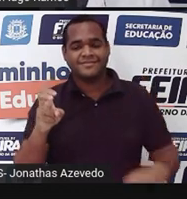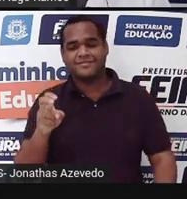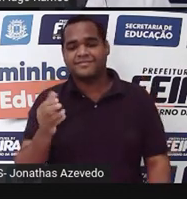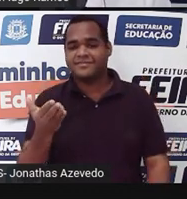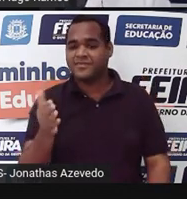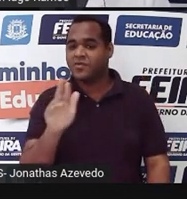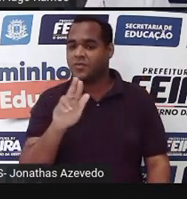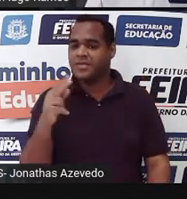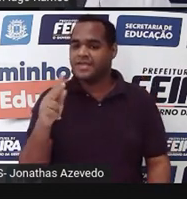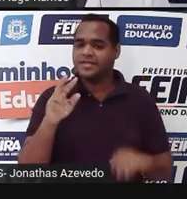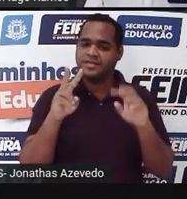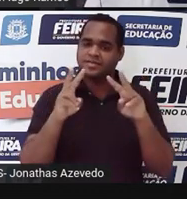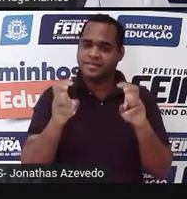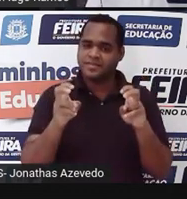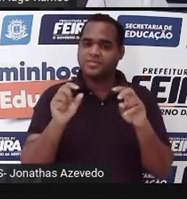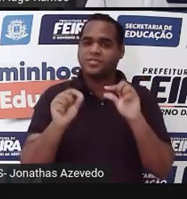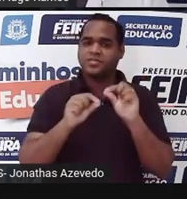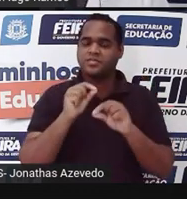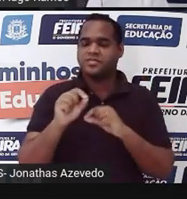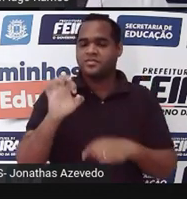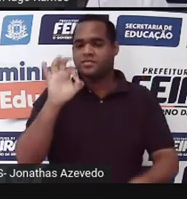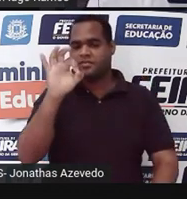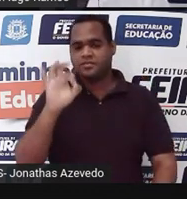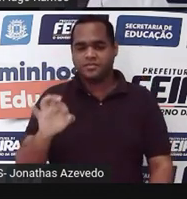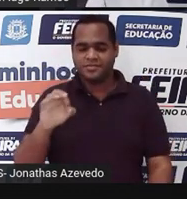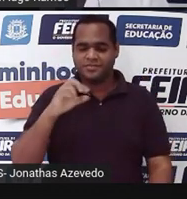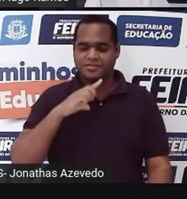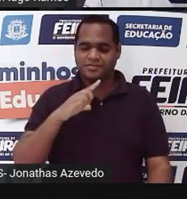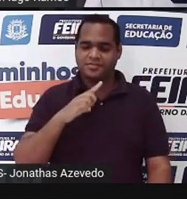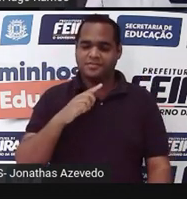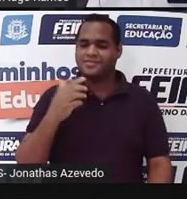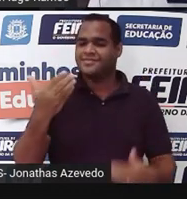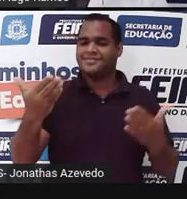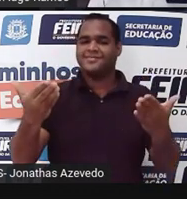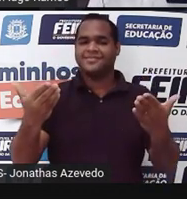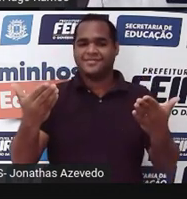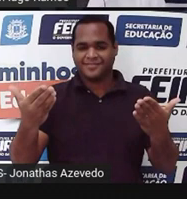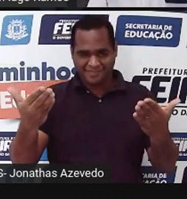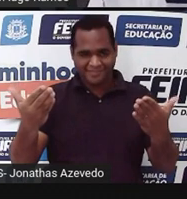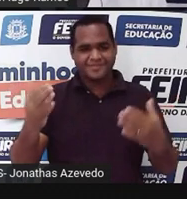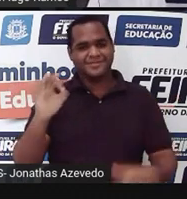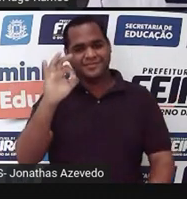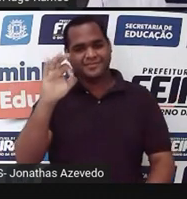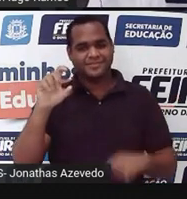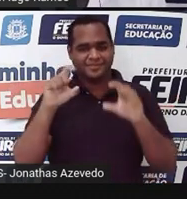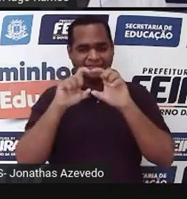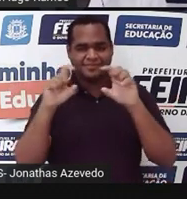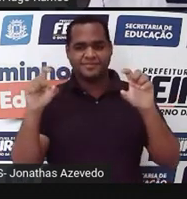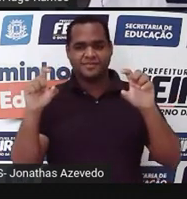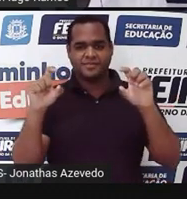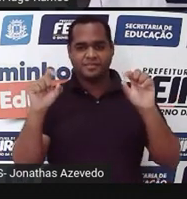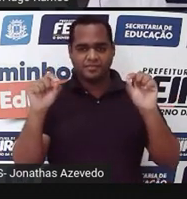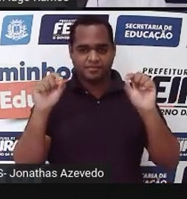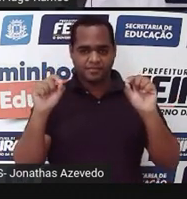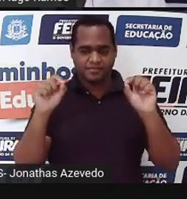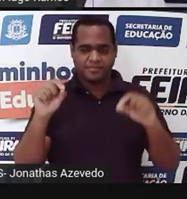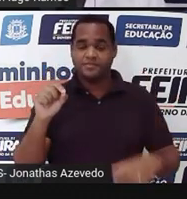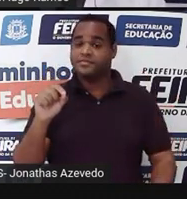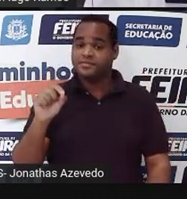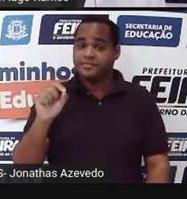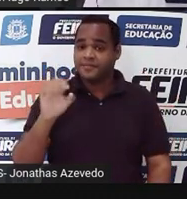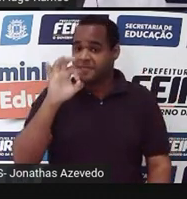O nome do tema é porcentagem. É isso aí. Apareceu ali o símbolo do porcento, né?